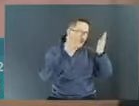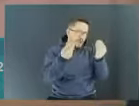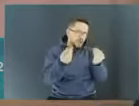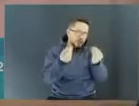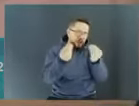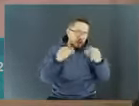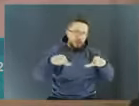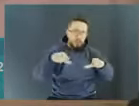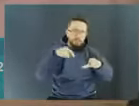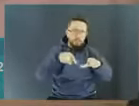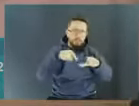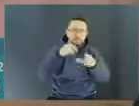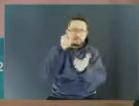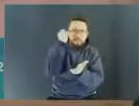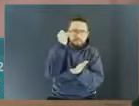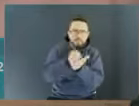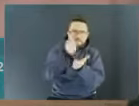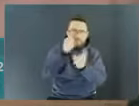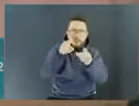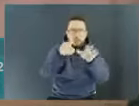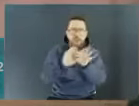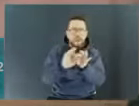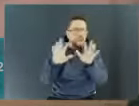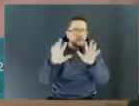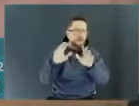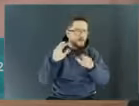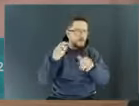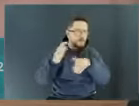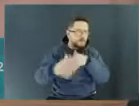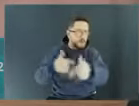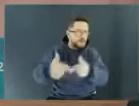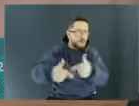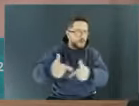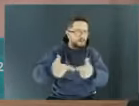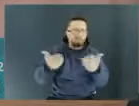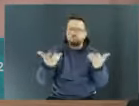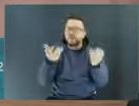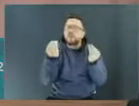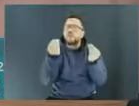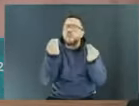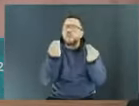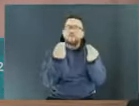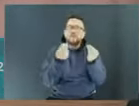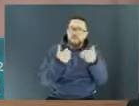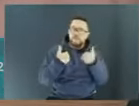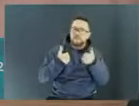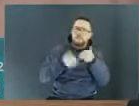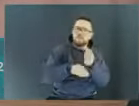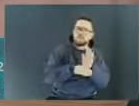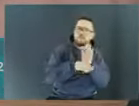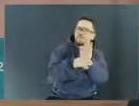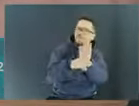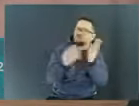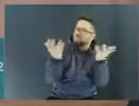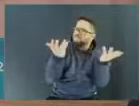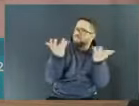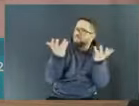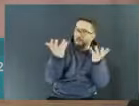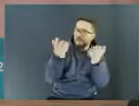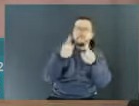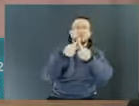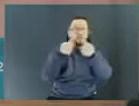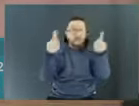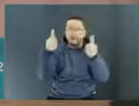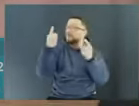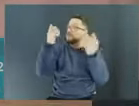qual que o procedimento, o que a gente pode construir juntos. No momento que parabenizo o vereador Cezinho do Sabará por